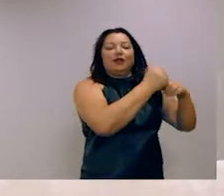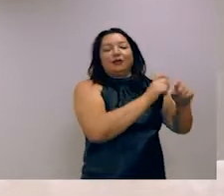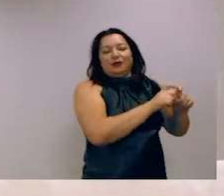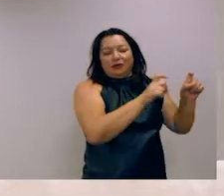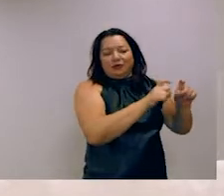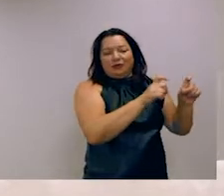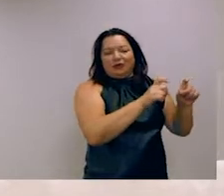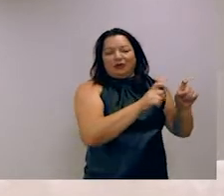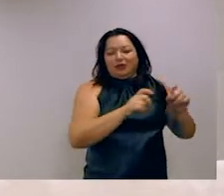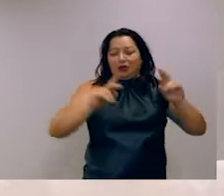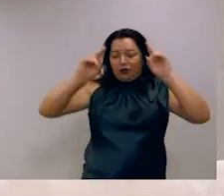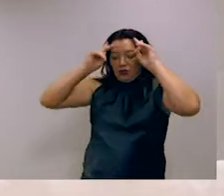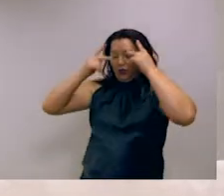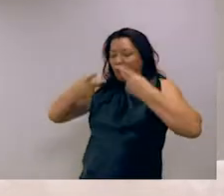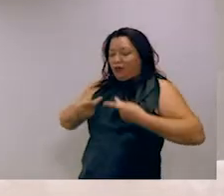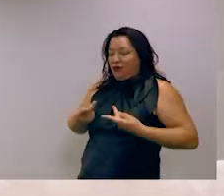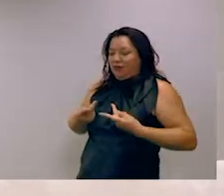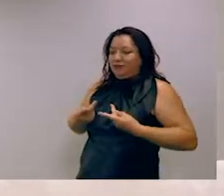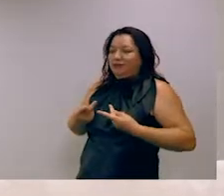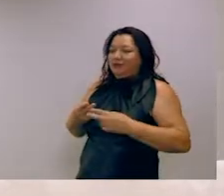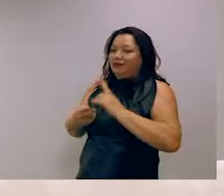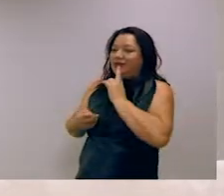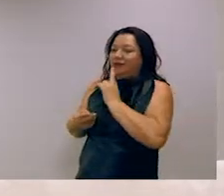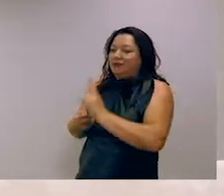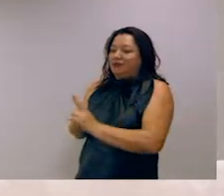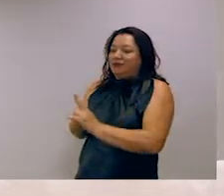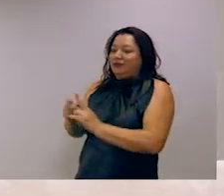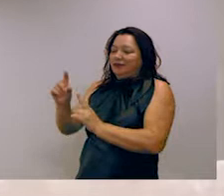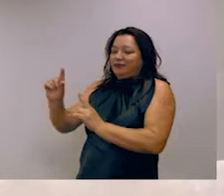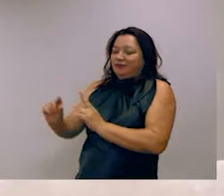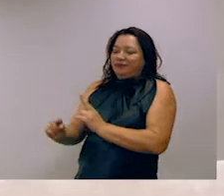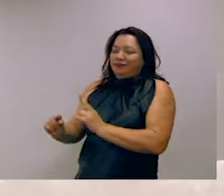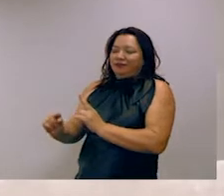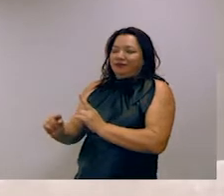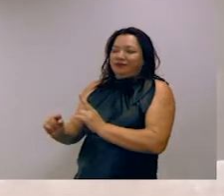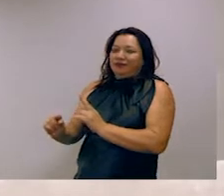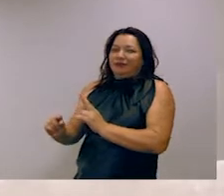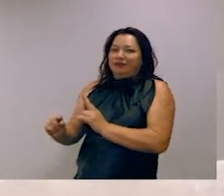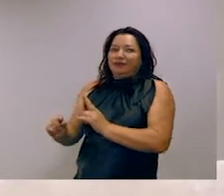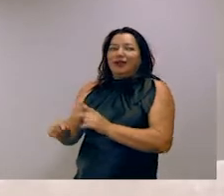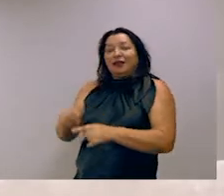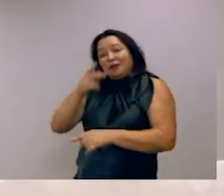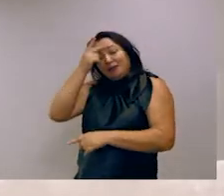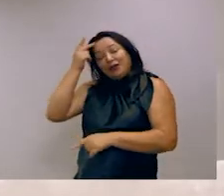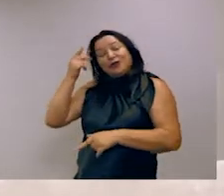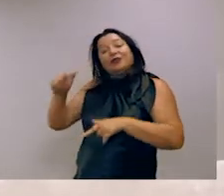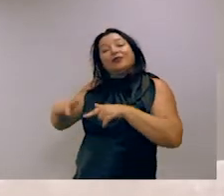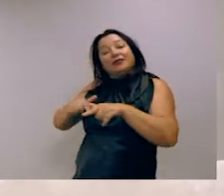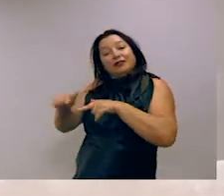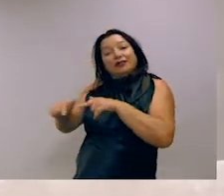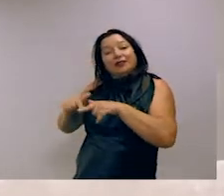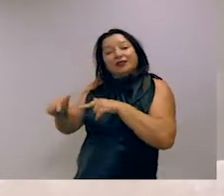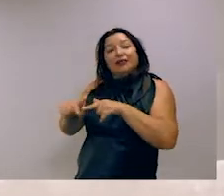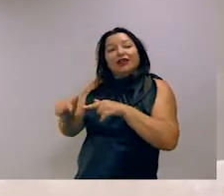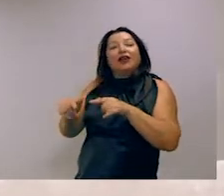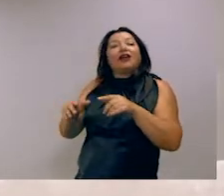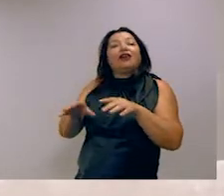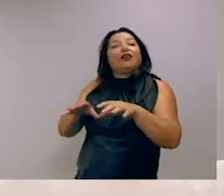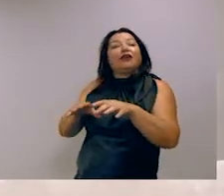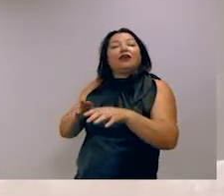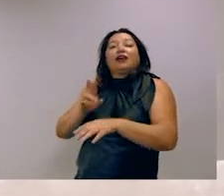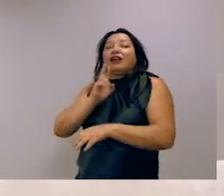o desempenho humano feito por Mechanical Turkers que são trabalhadores que fornecem